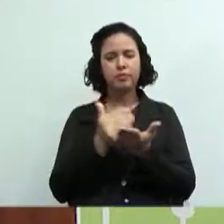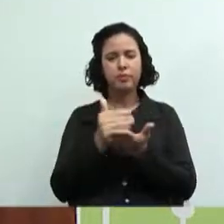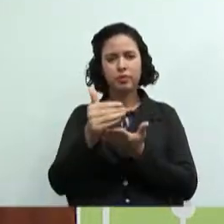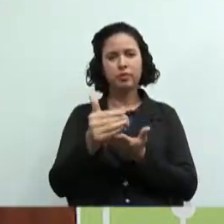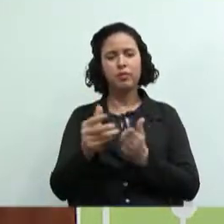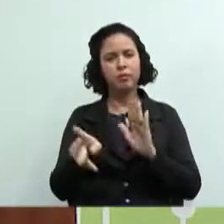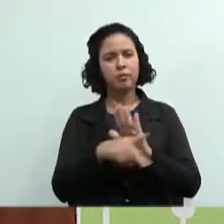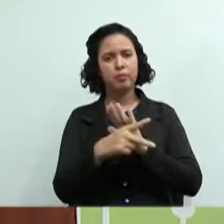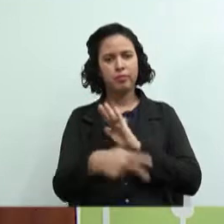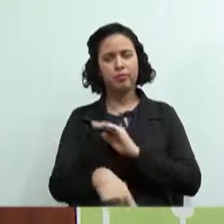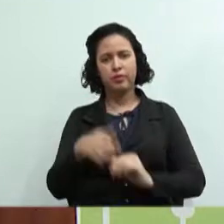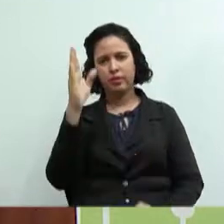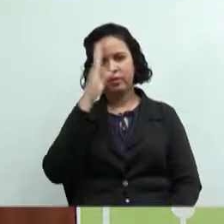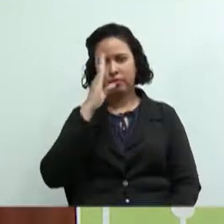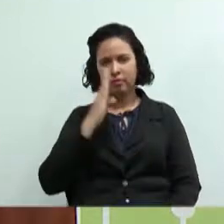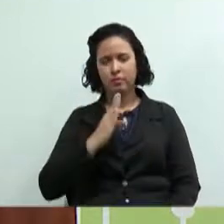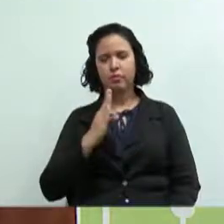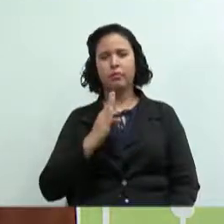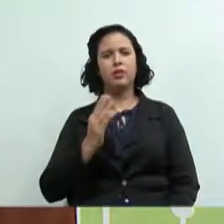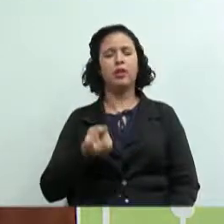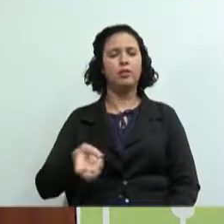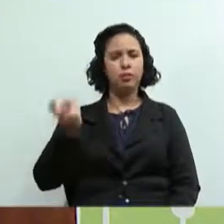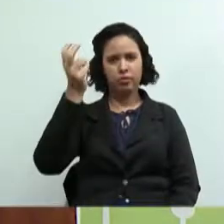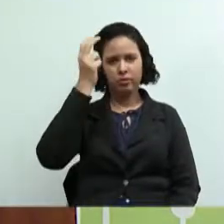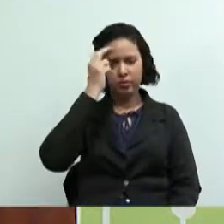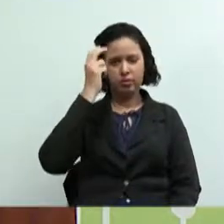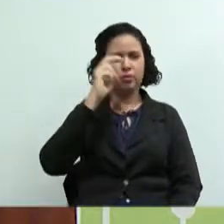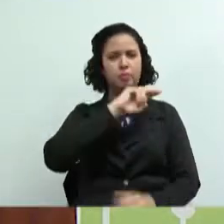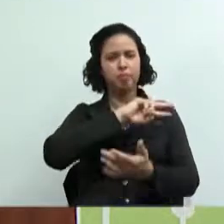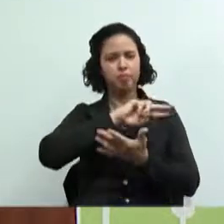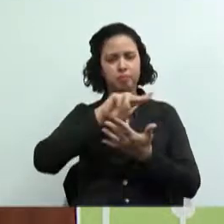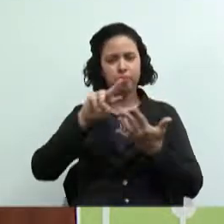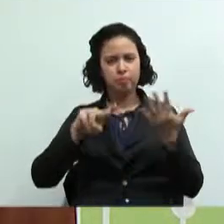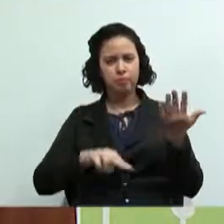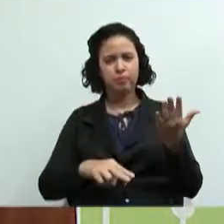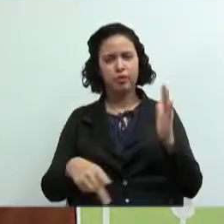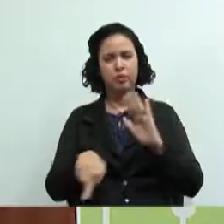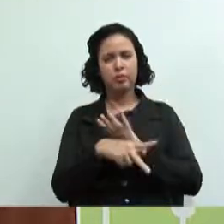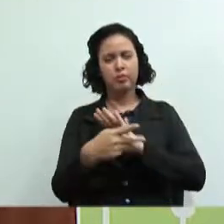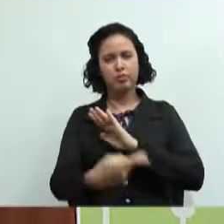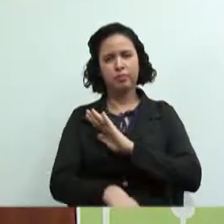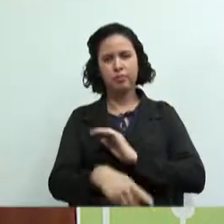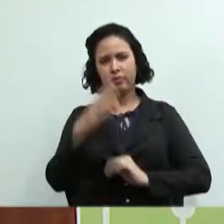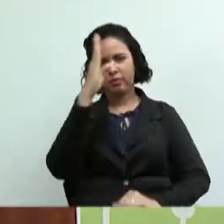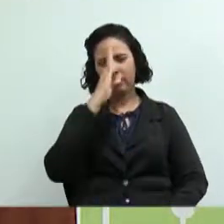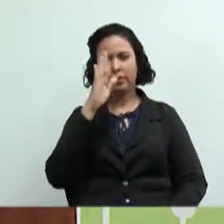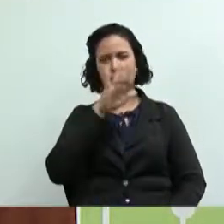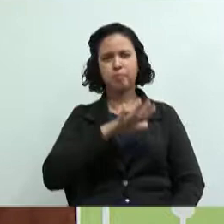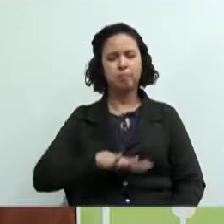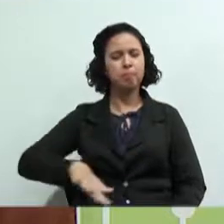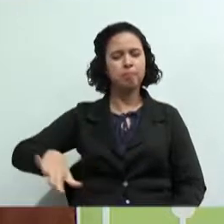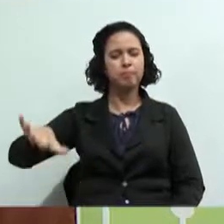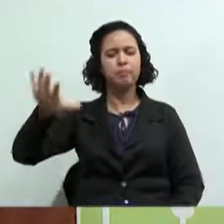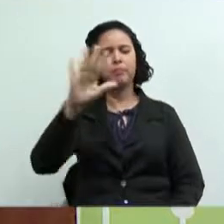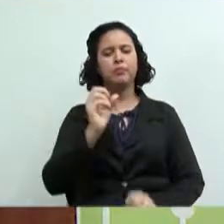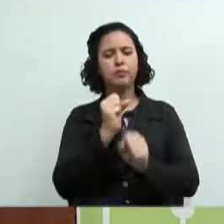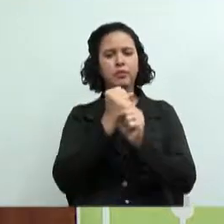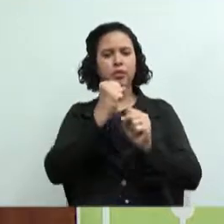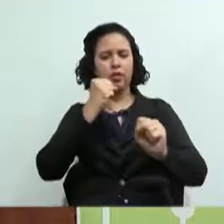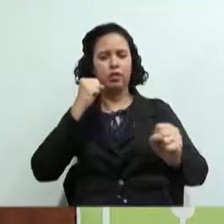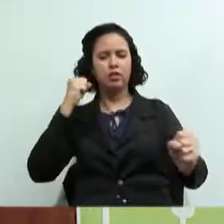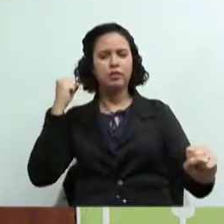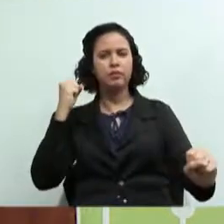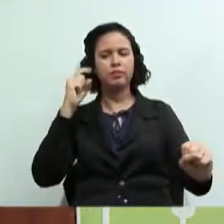brasileira, que é a multiculturalidade. Os aspectos culturais do Brasil, que é um país muito grande, por isso dito como